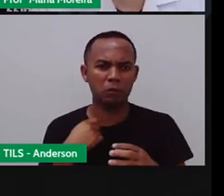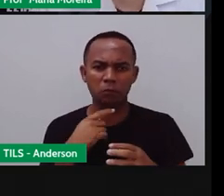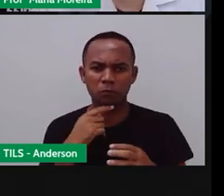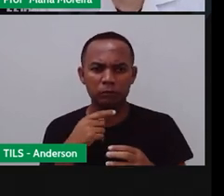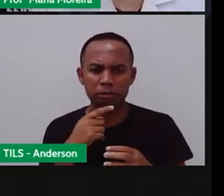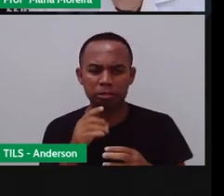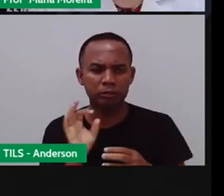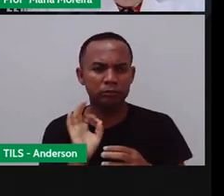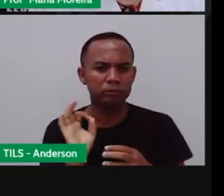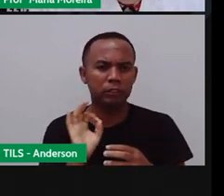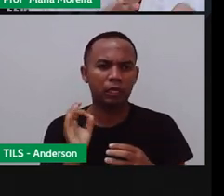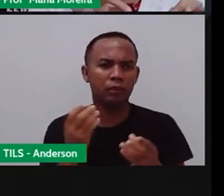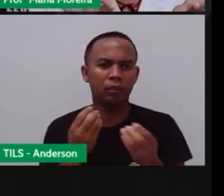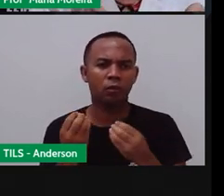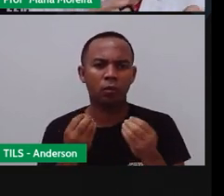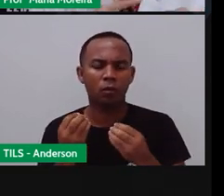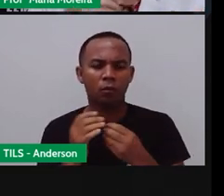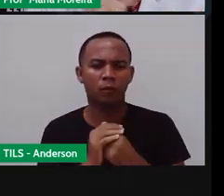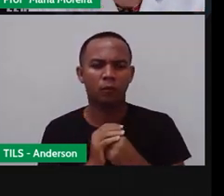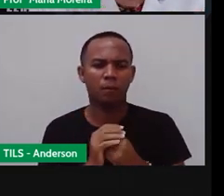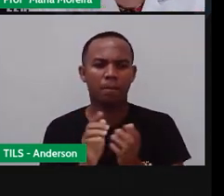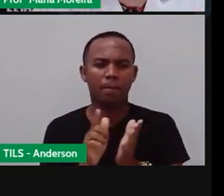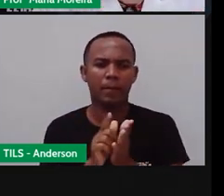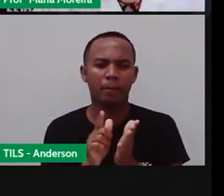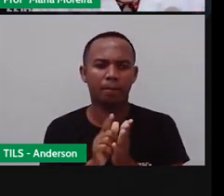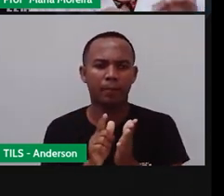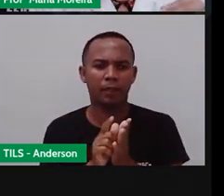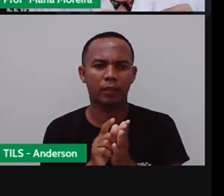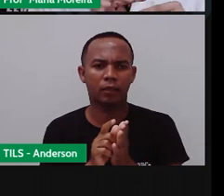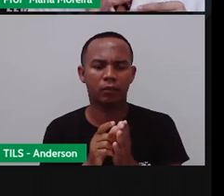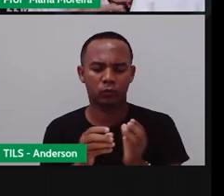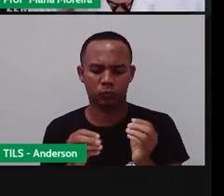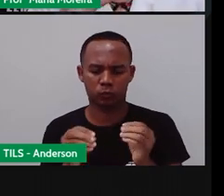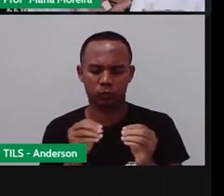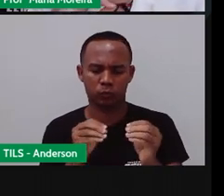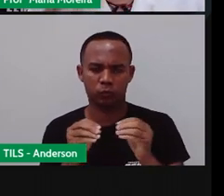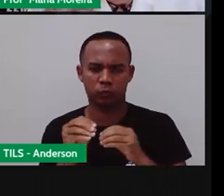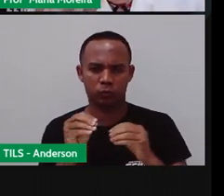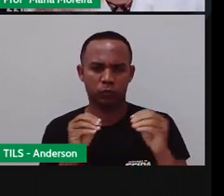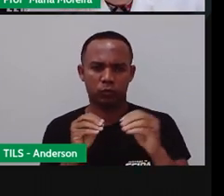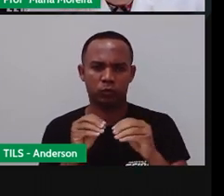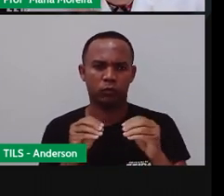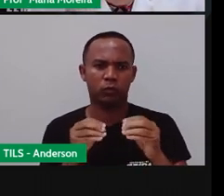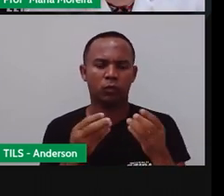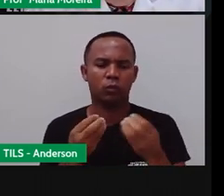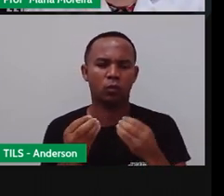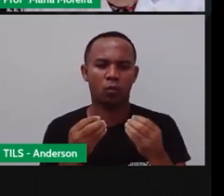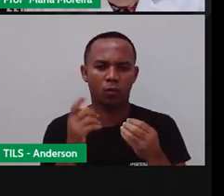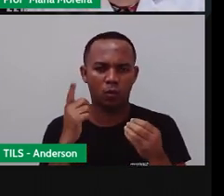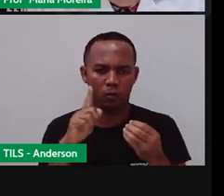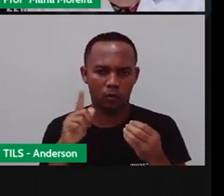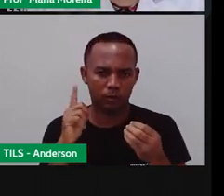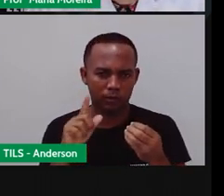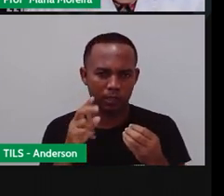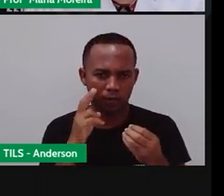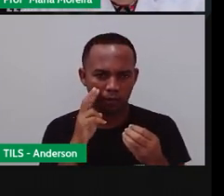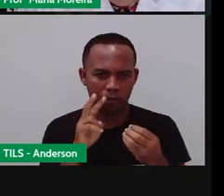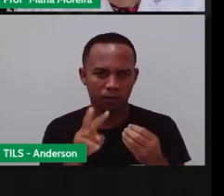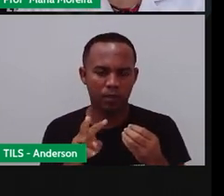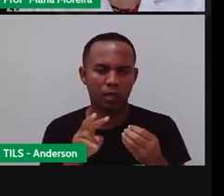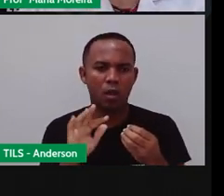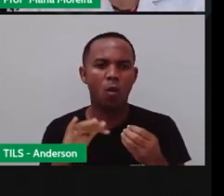Tenta o papel primeiro. Dobra o papel, recorta. Dobra o papel e vai dobrando, dobrando, que aí você vai conseguir ver